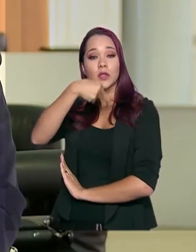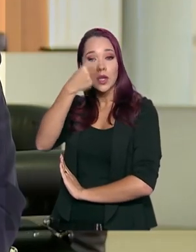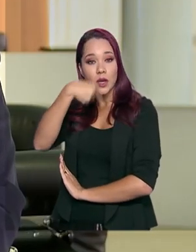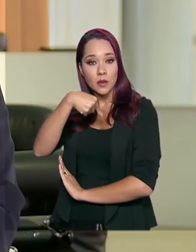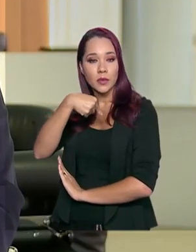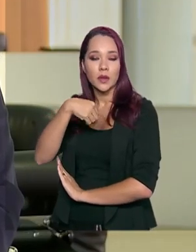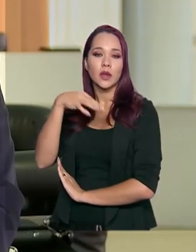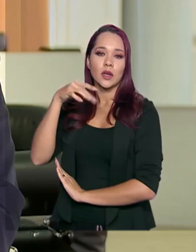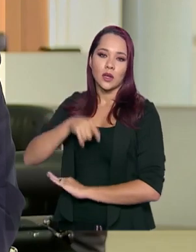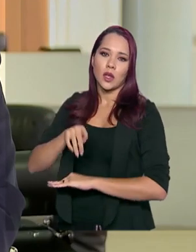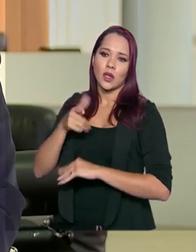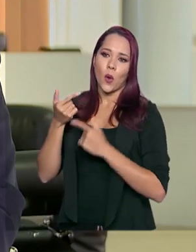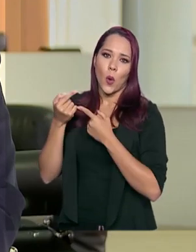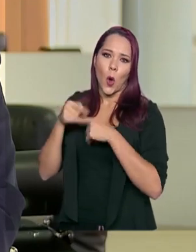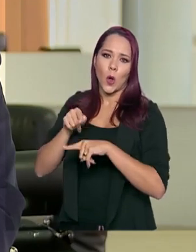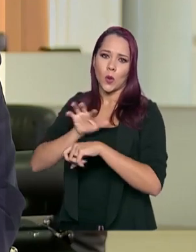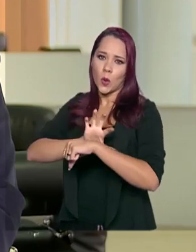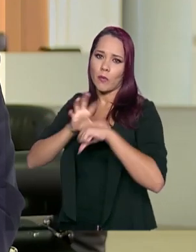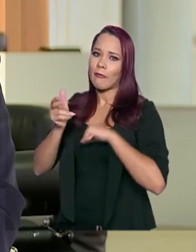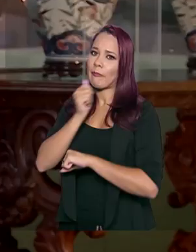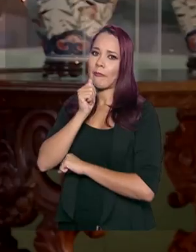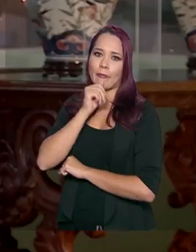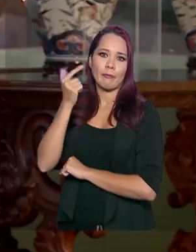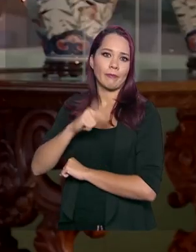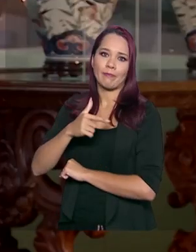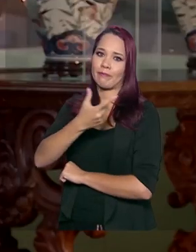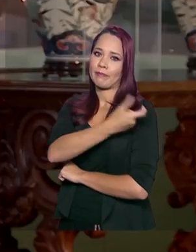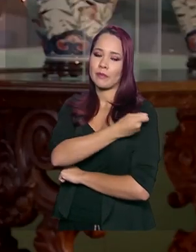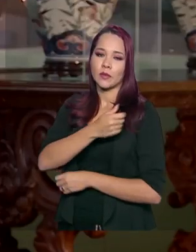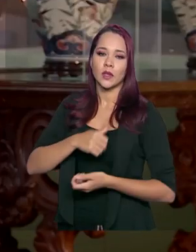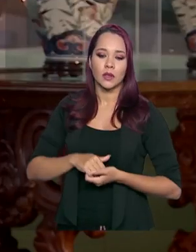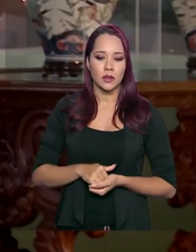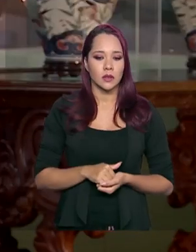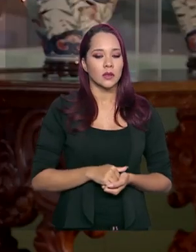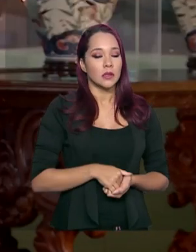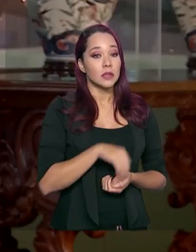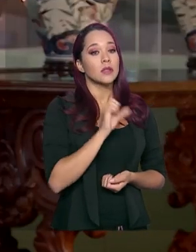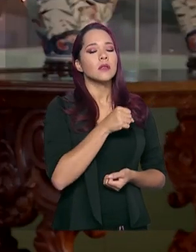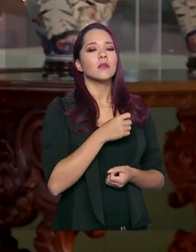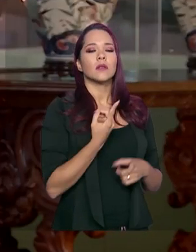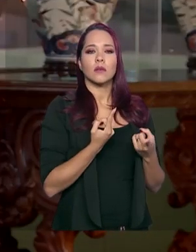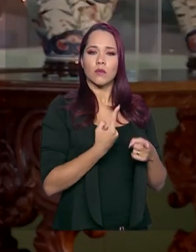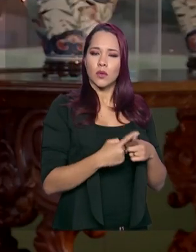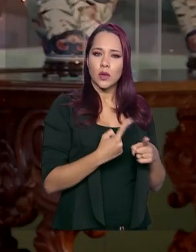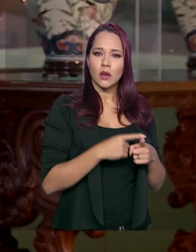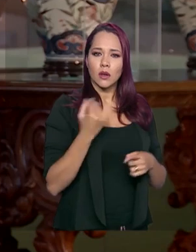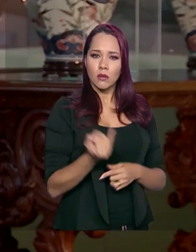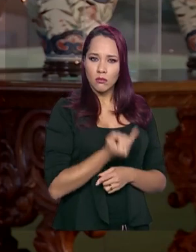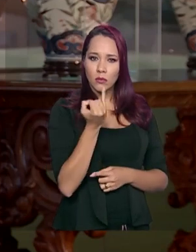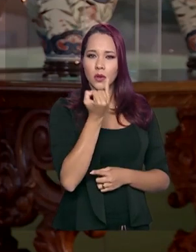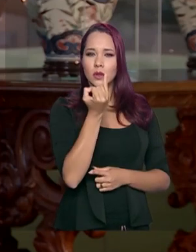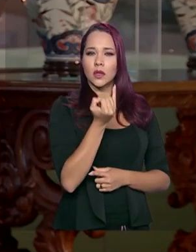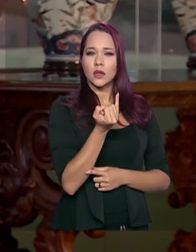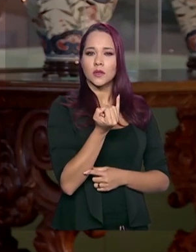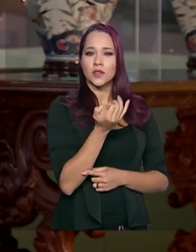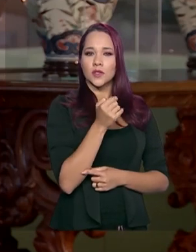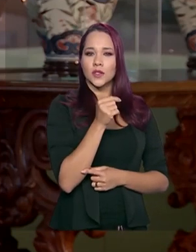Lembrando que contra o coronavírus ainda não temos uma vacina. Sim, e por que é importante,